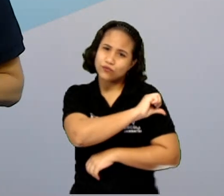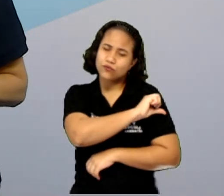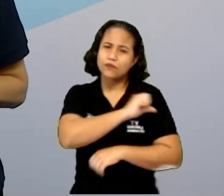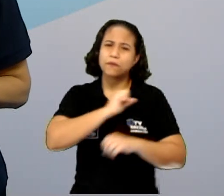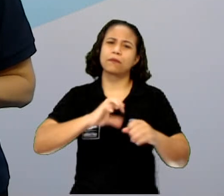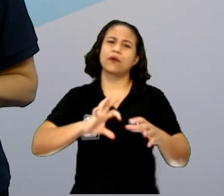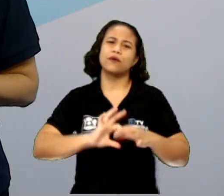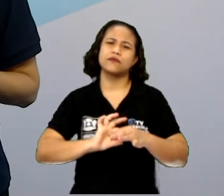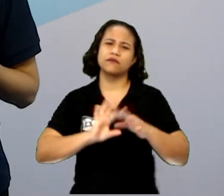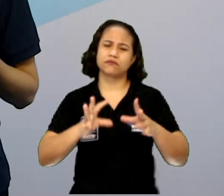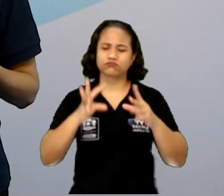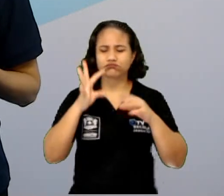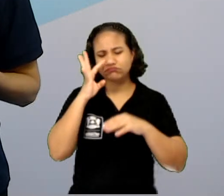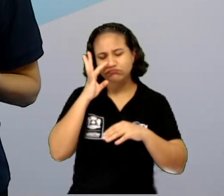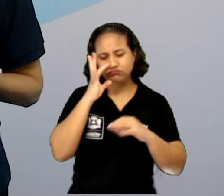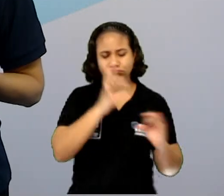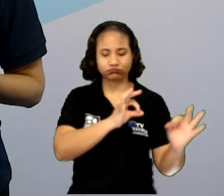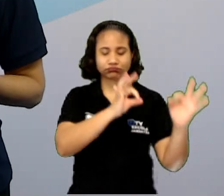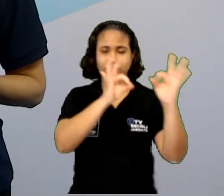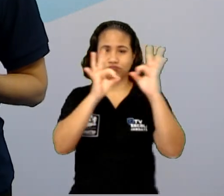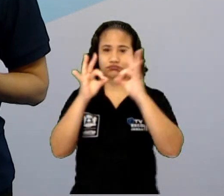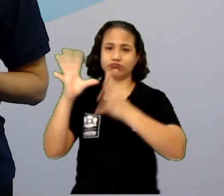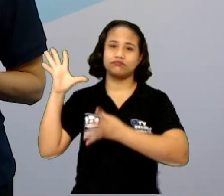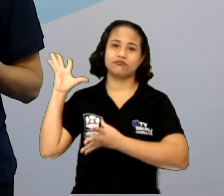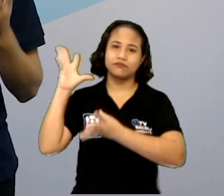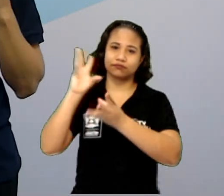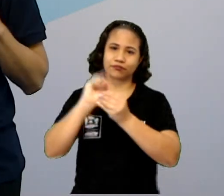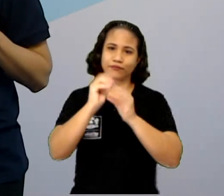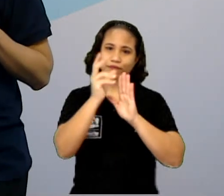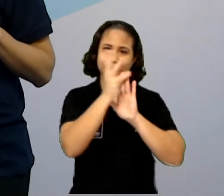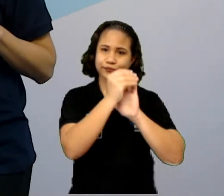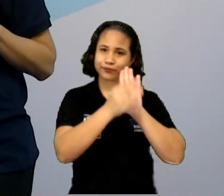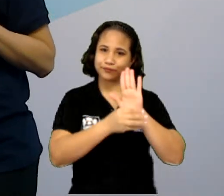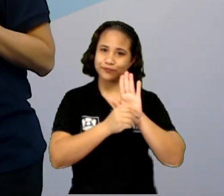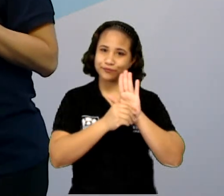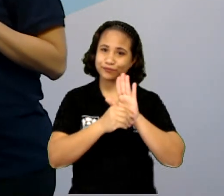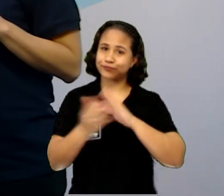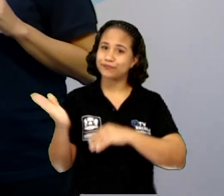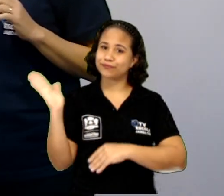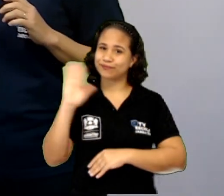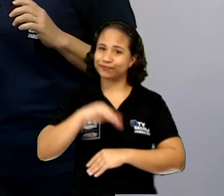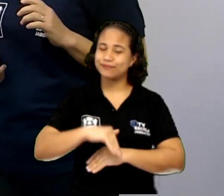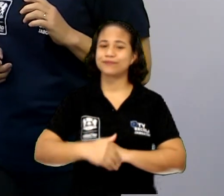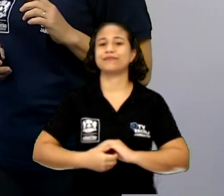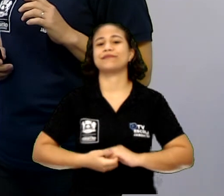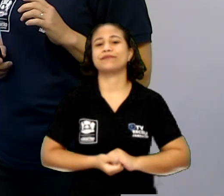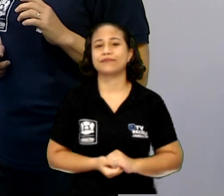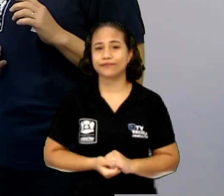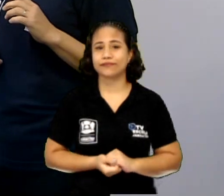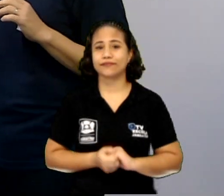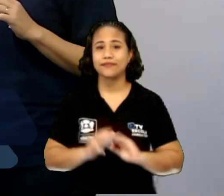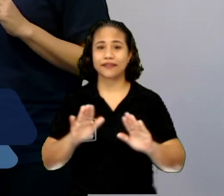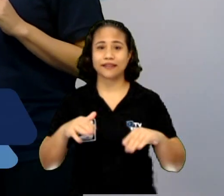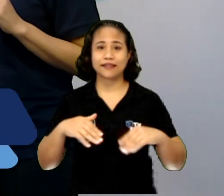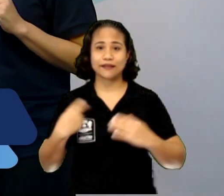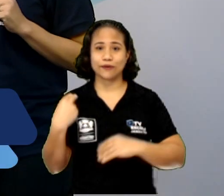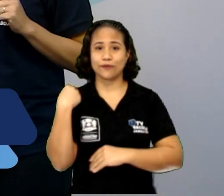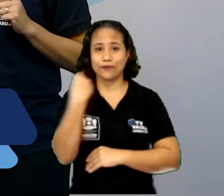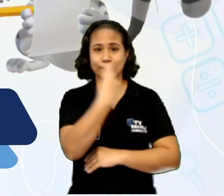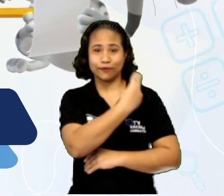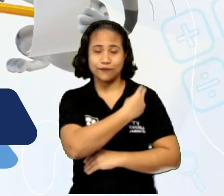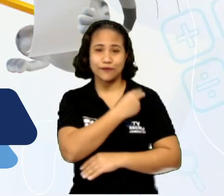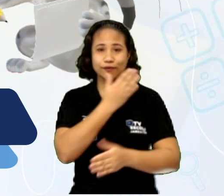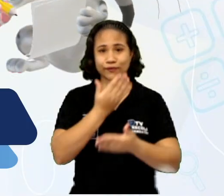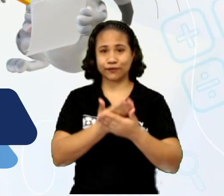ótimo momento para vocês revisarem o assunto. Let's study! Nós estamos estudando os